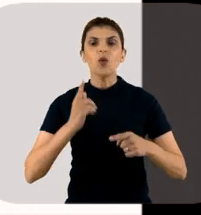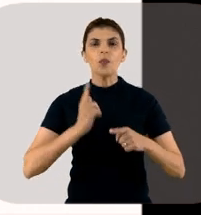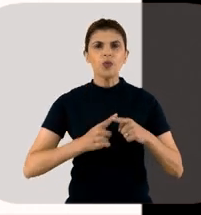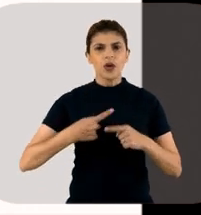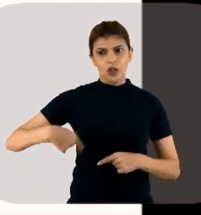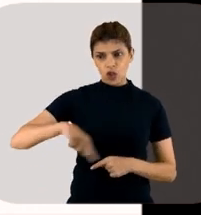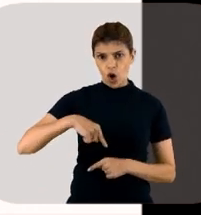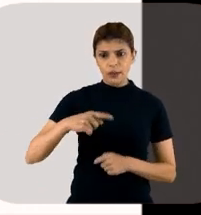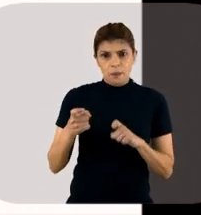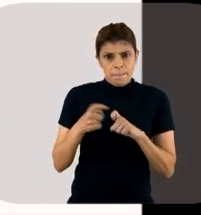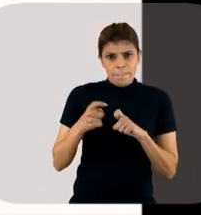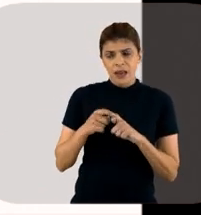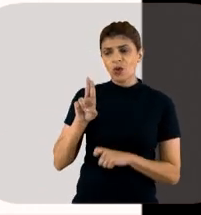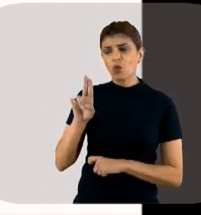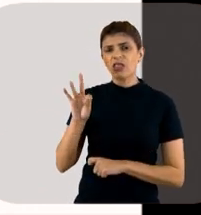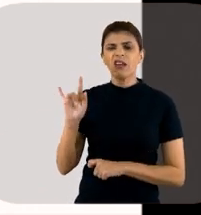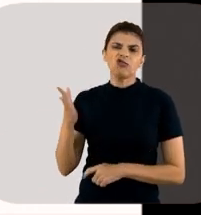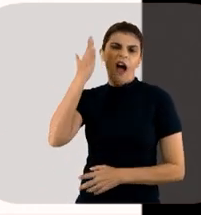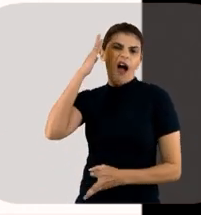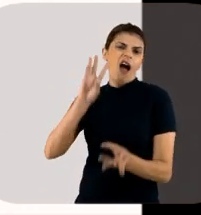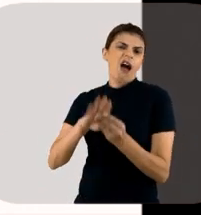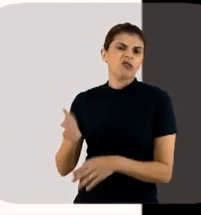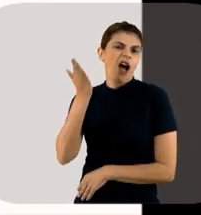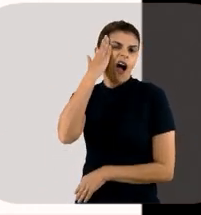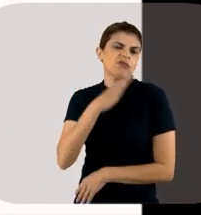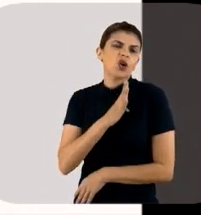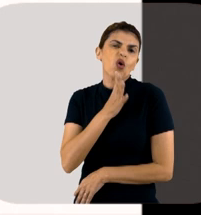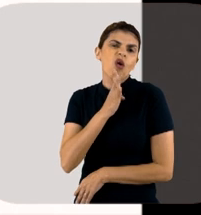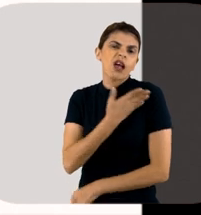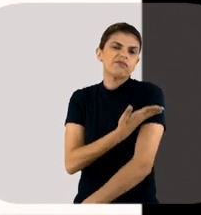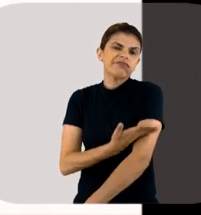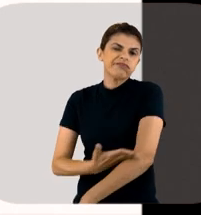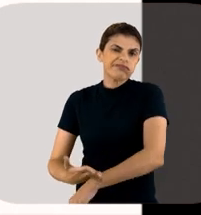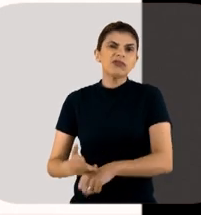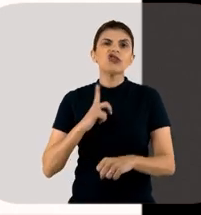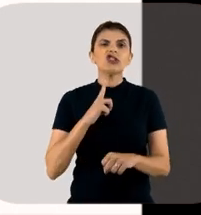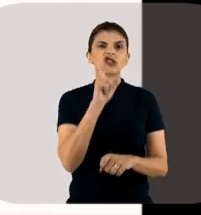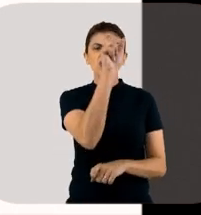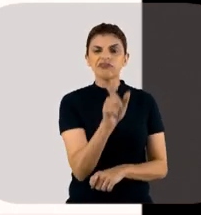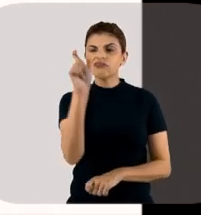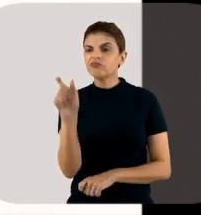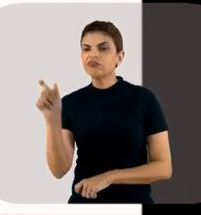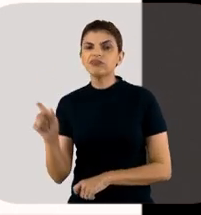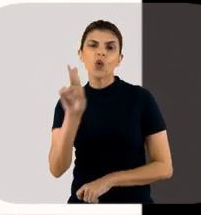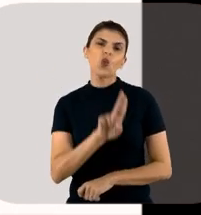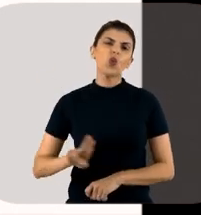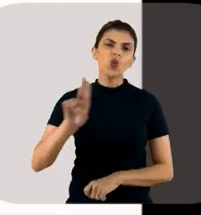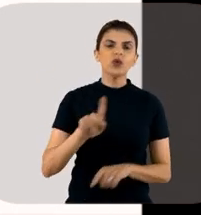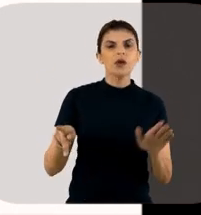isso para o intensivista não era muita novidade, esse score já era